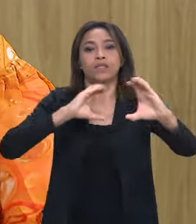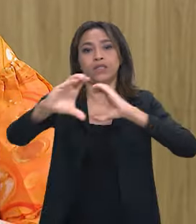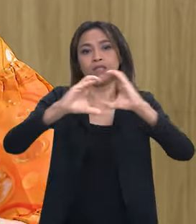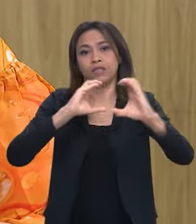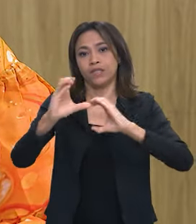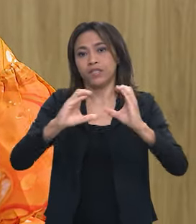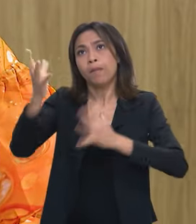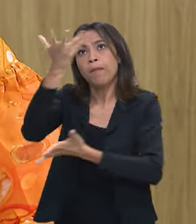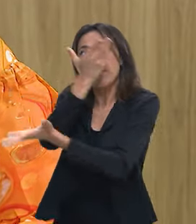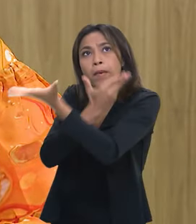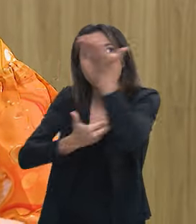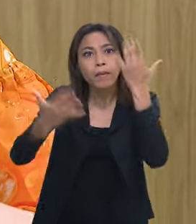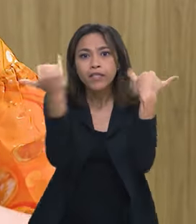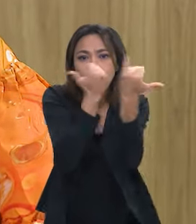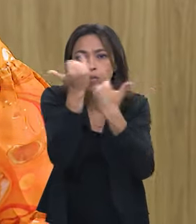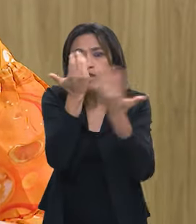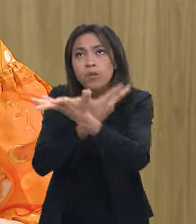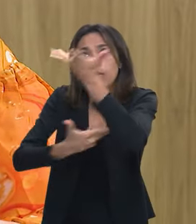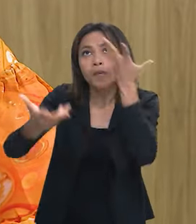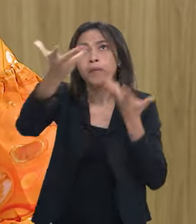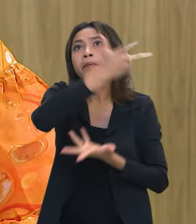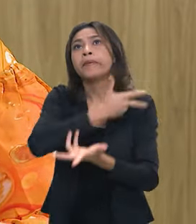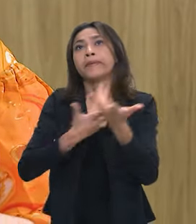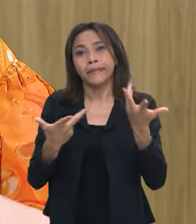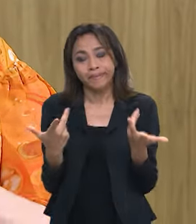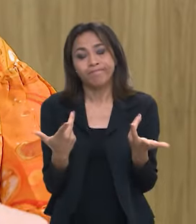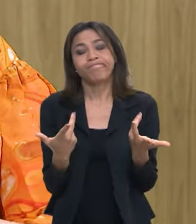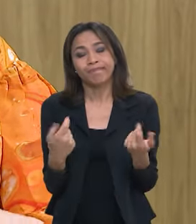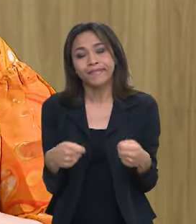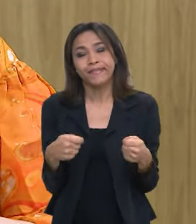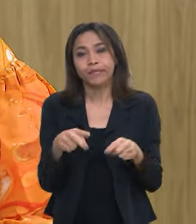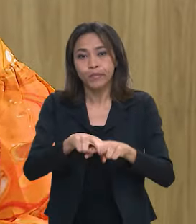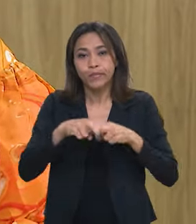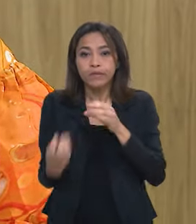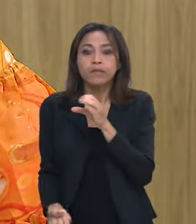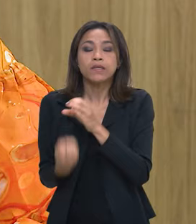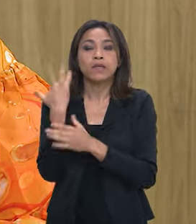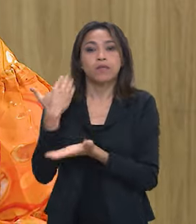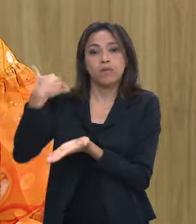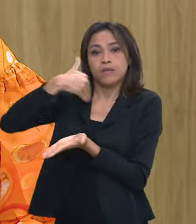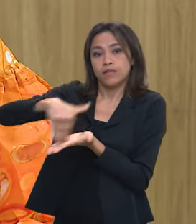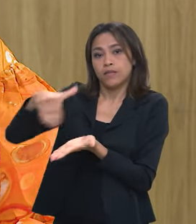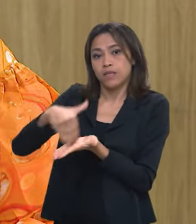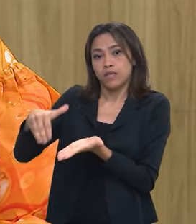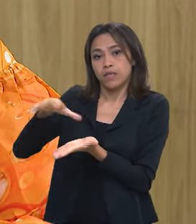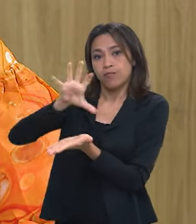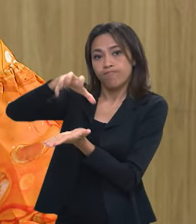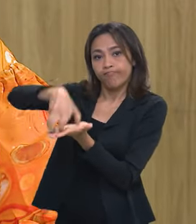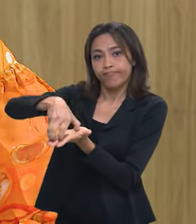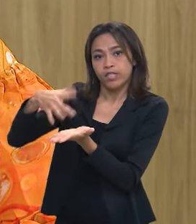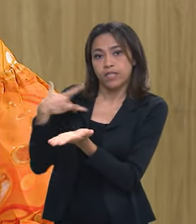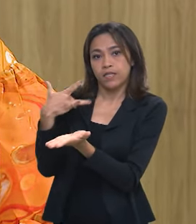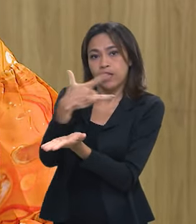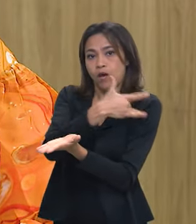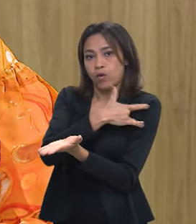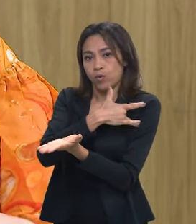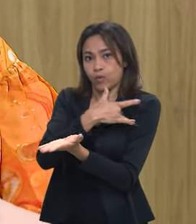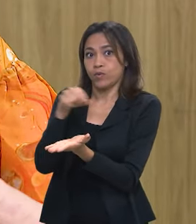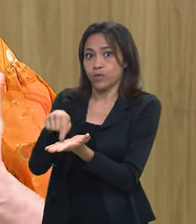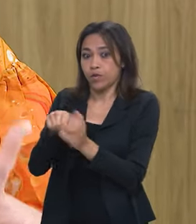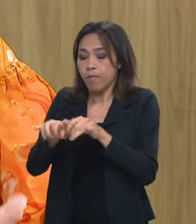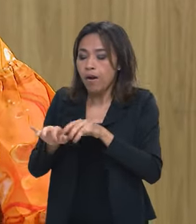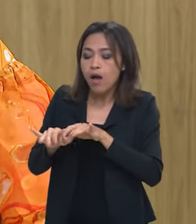não está sendo bem sucedido e que precisa ser corrigido. Por isso, nós criamos uma Secretaria de Saúde Digital,